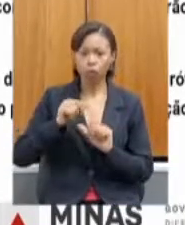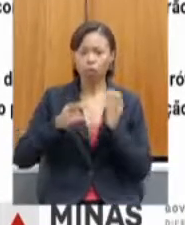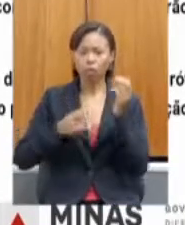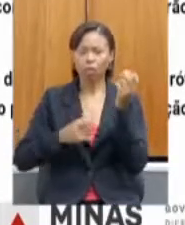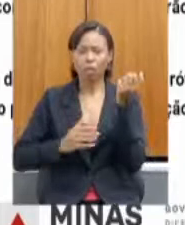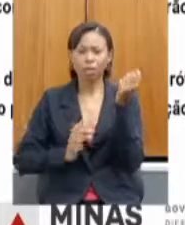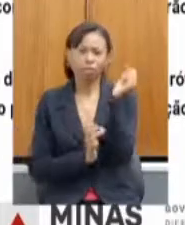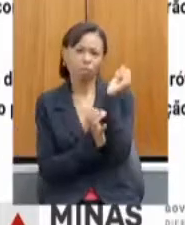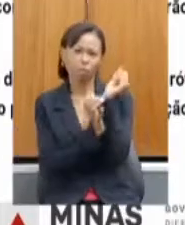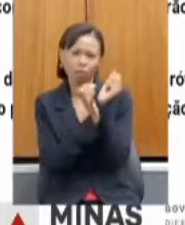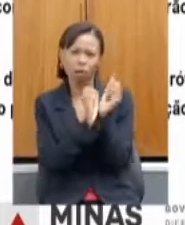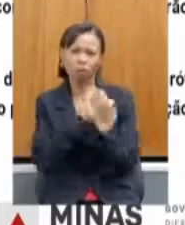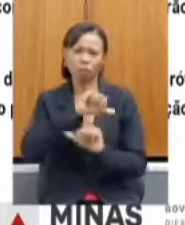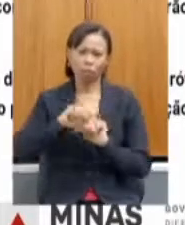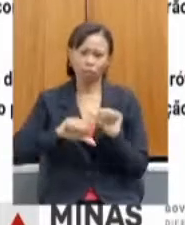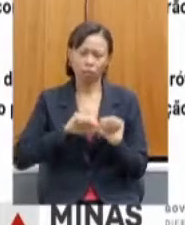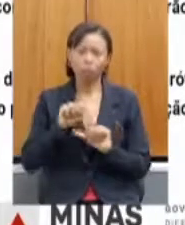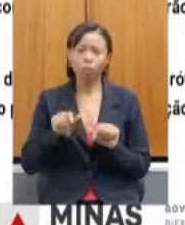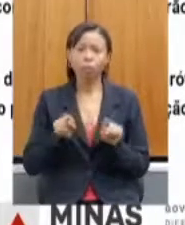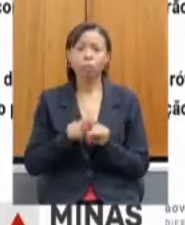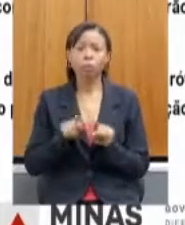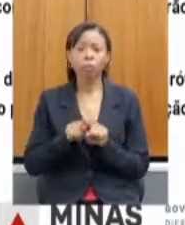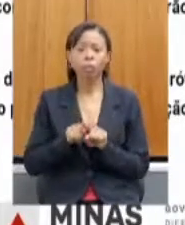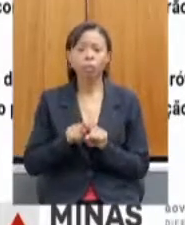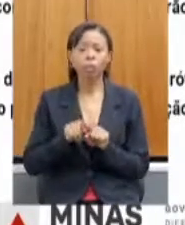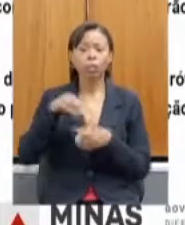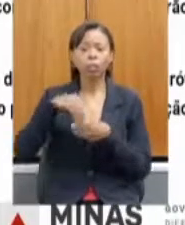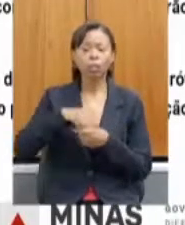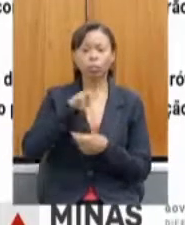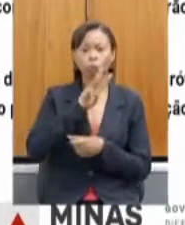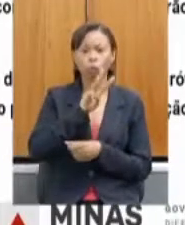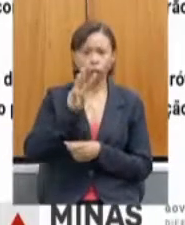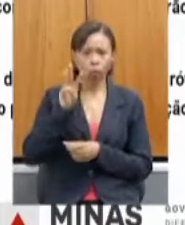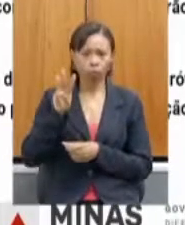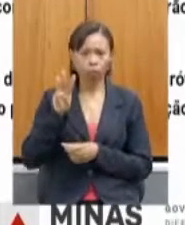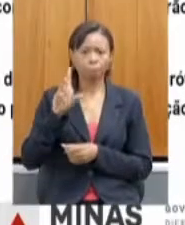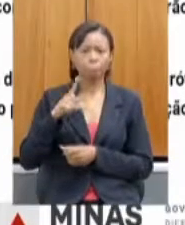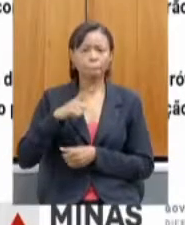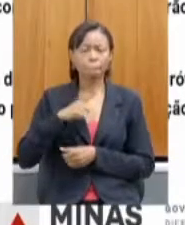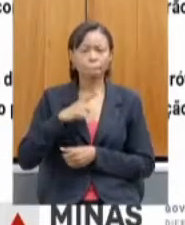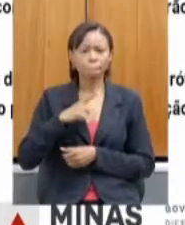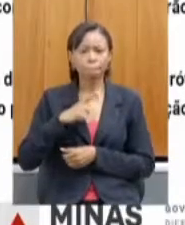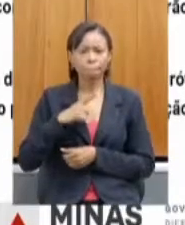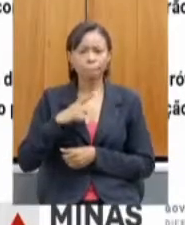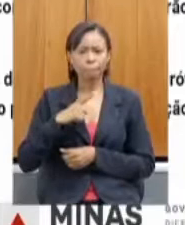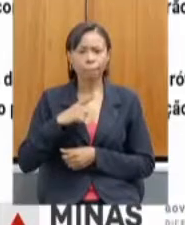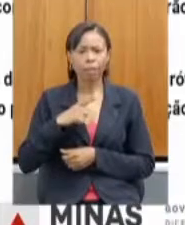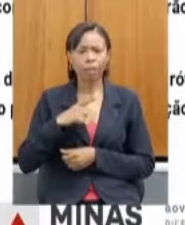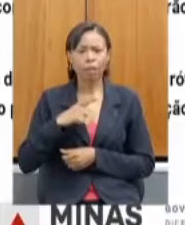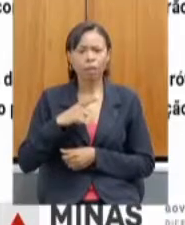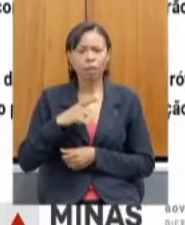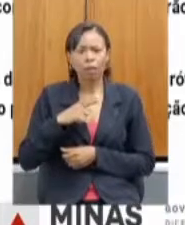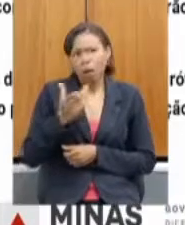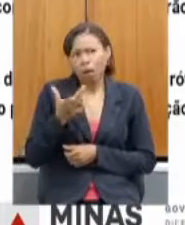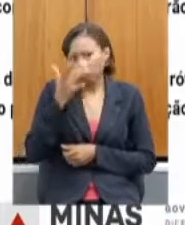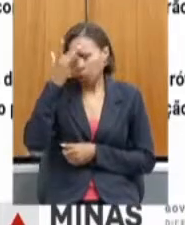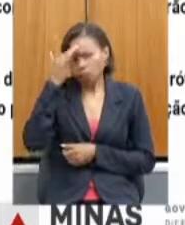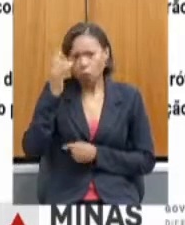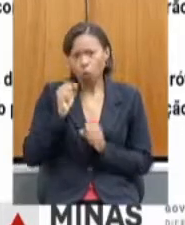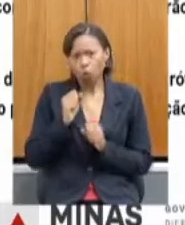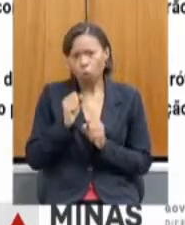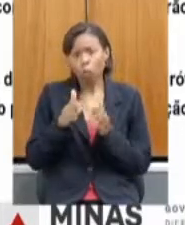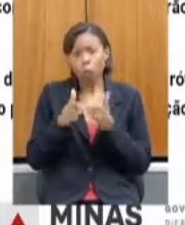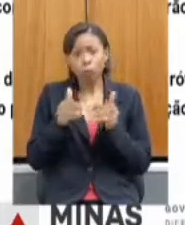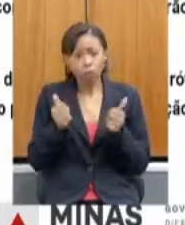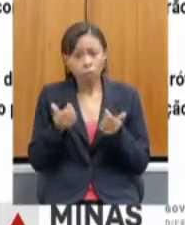e também no portal está tendo as pessoas podem fazer as solicitações de